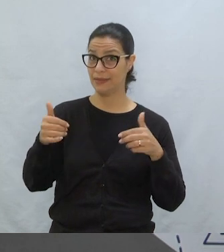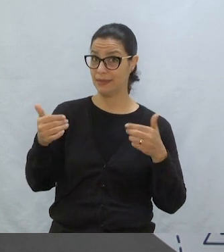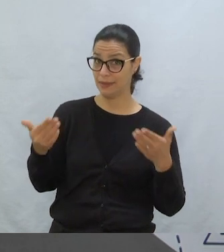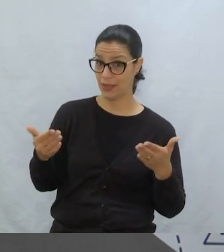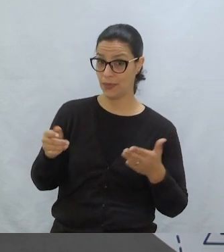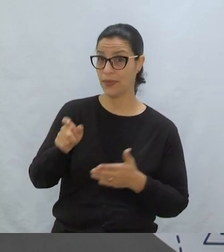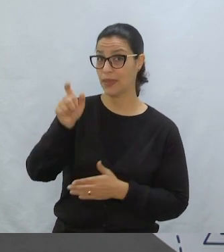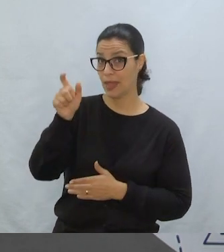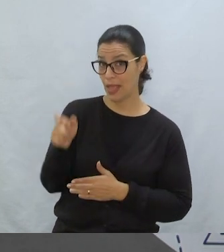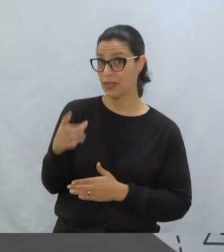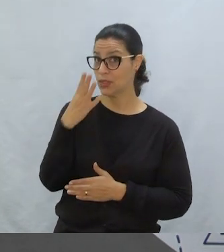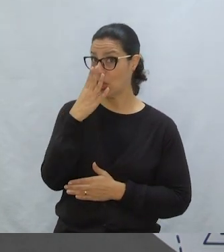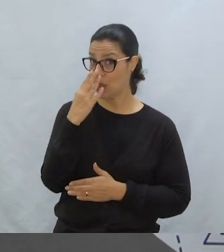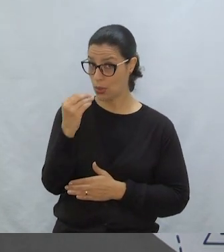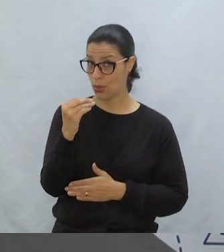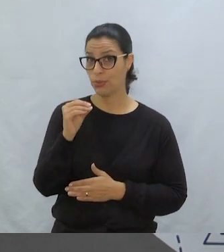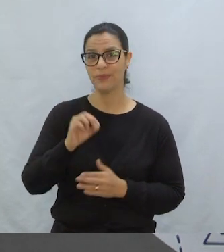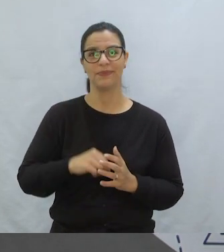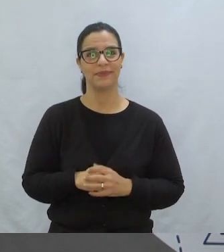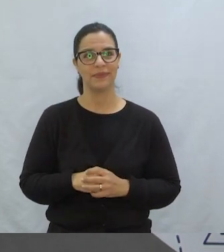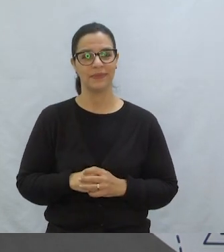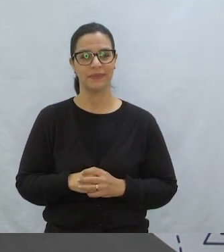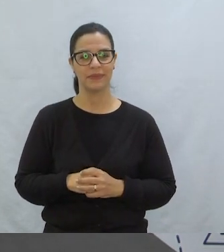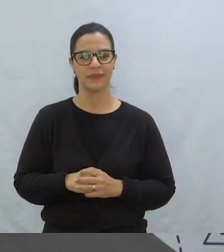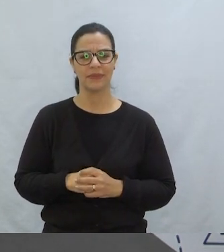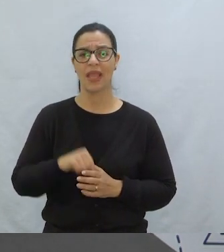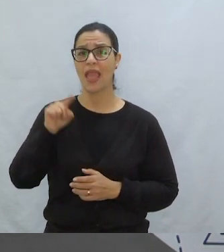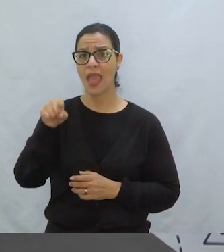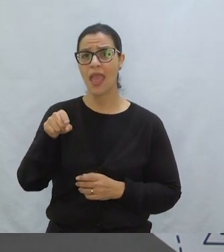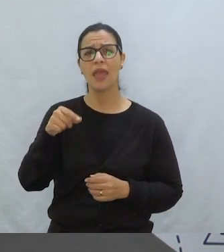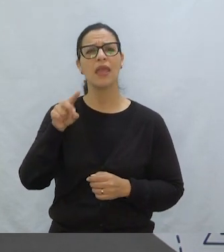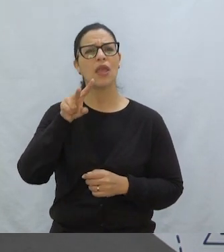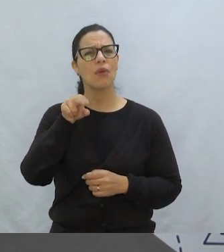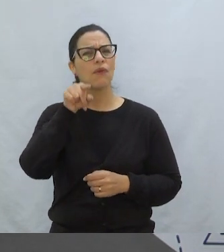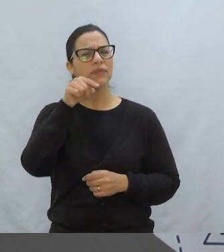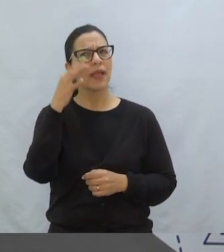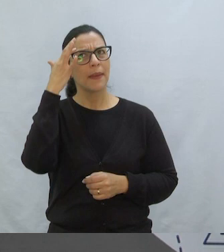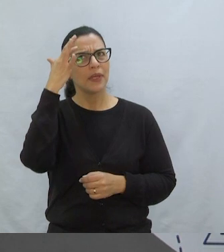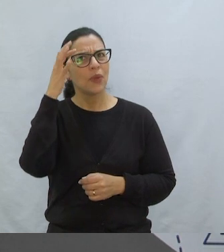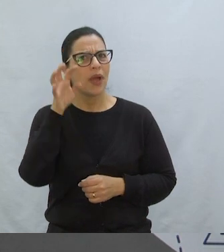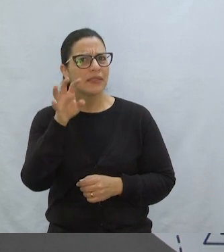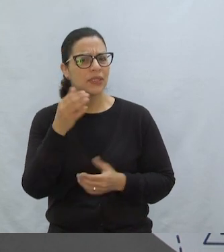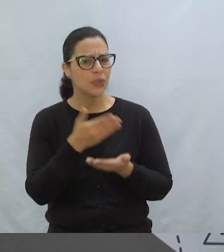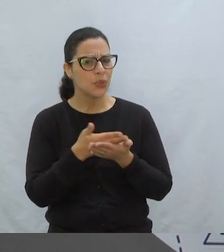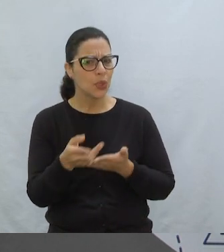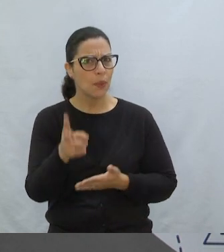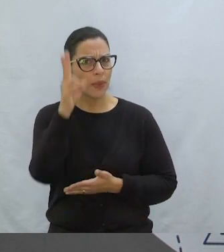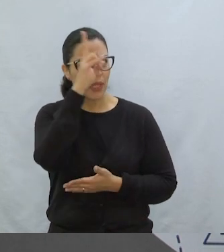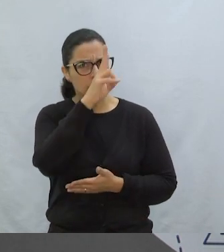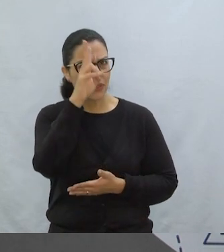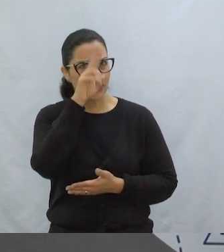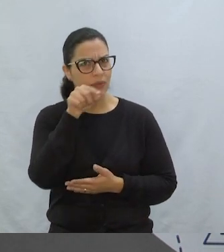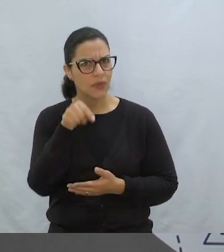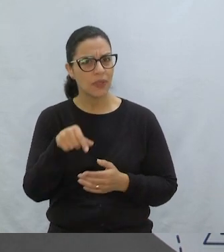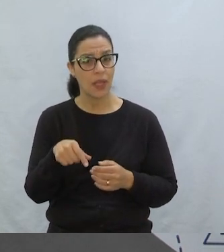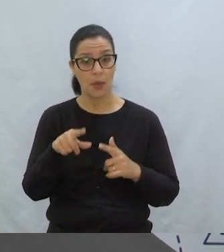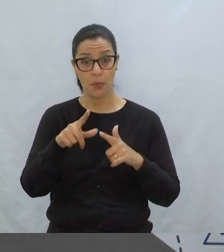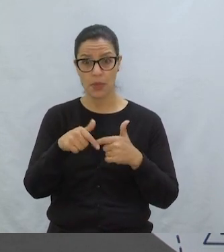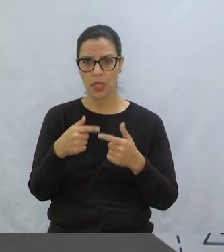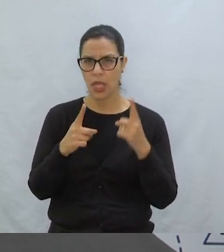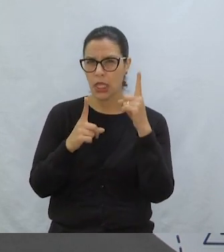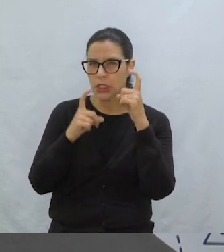Então, este é o lobo E ele era como você tinha imaginado lá no começo